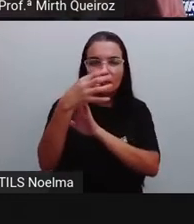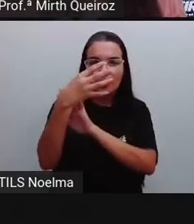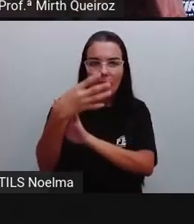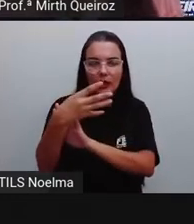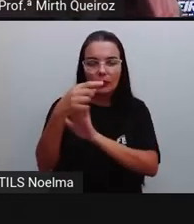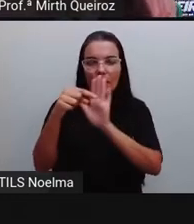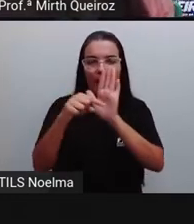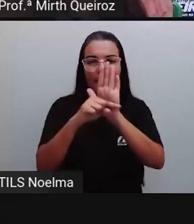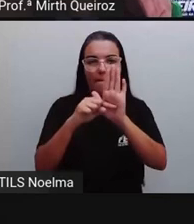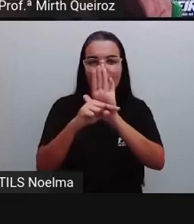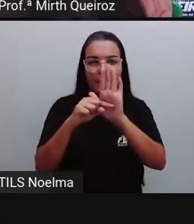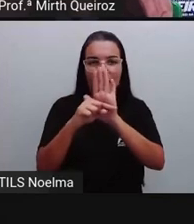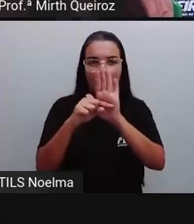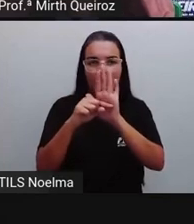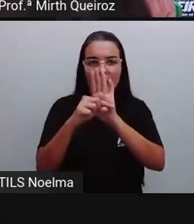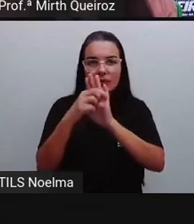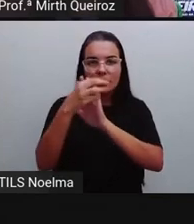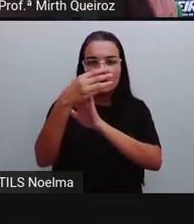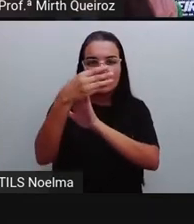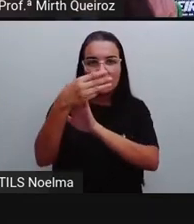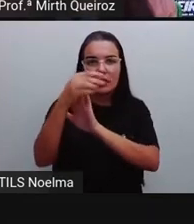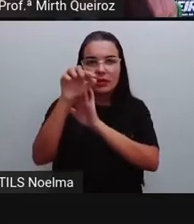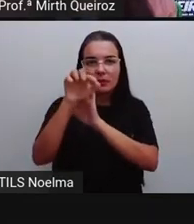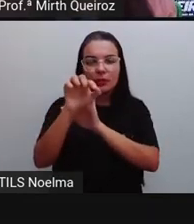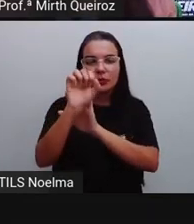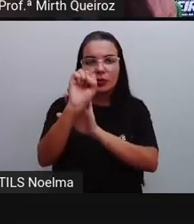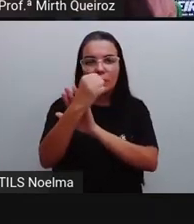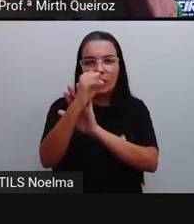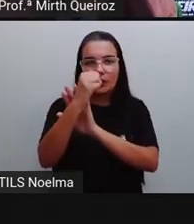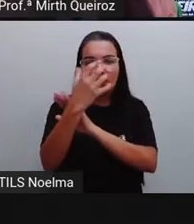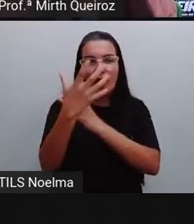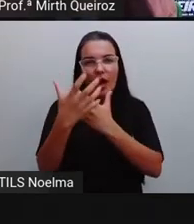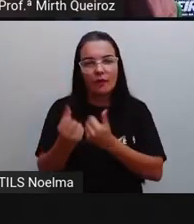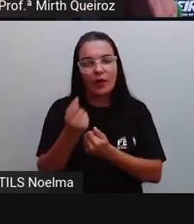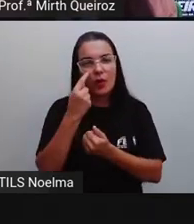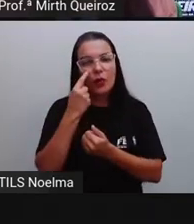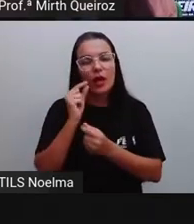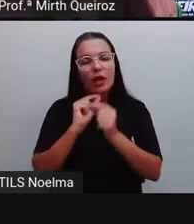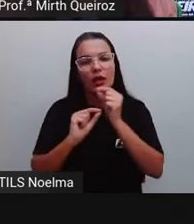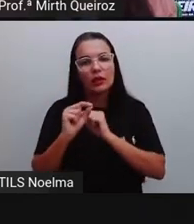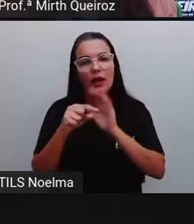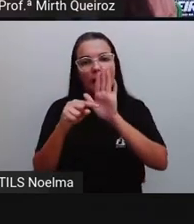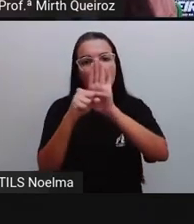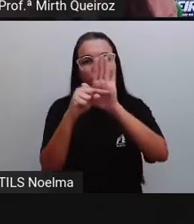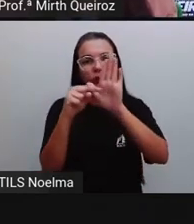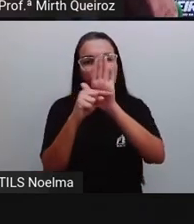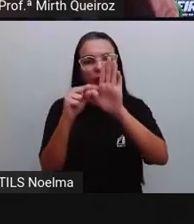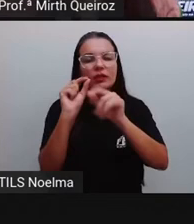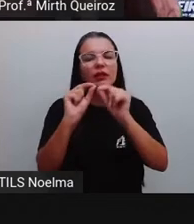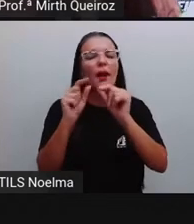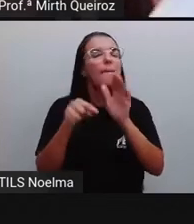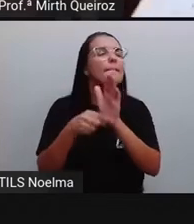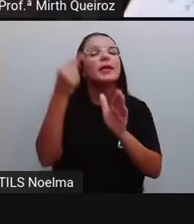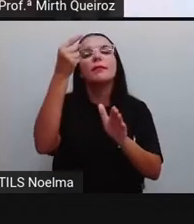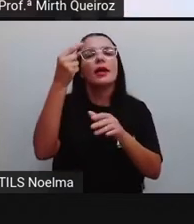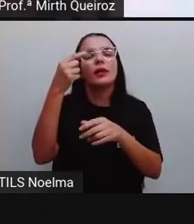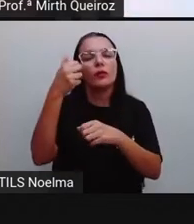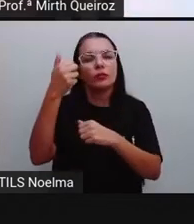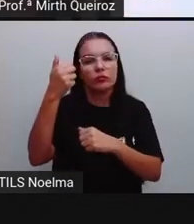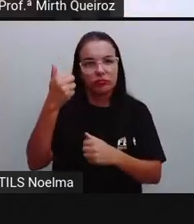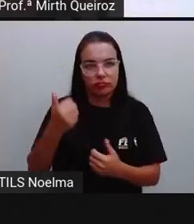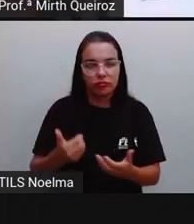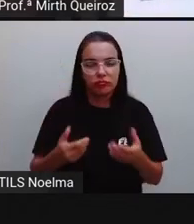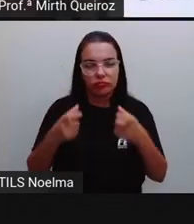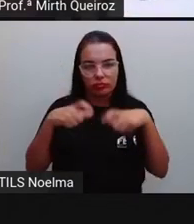tempo aí no ranking, né? Os 10 países. Então, vamos ver a diferença entre quem está em primeiro lugar e quem está